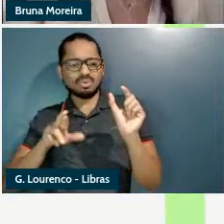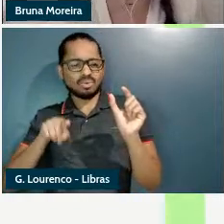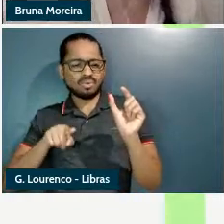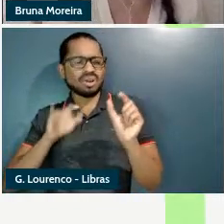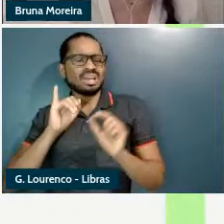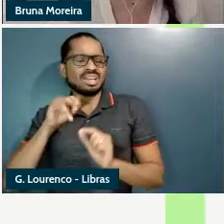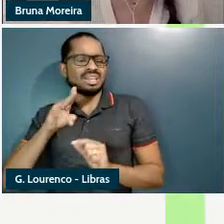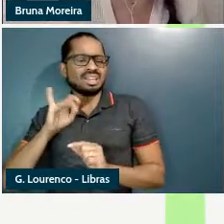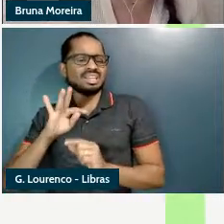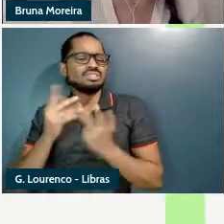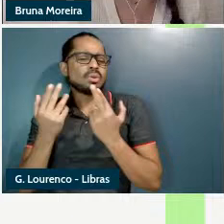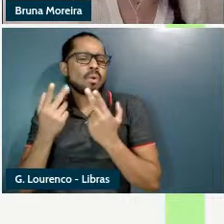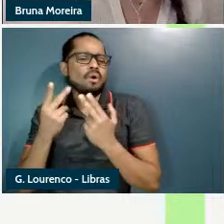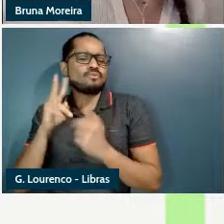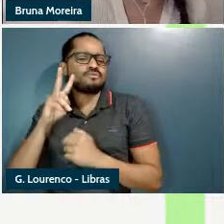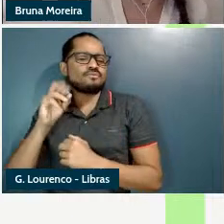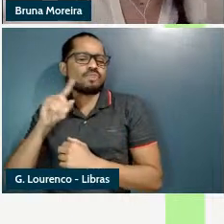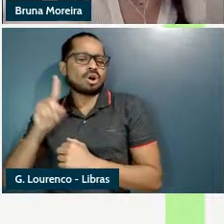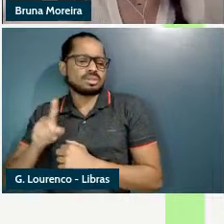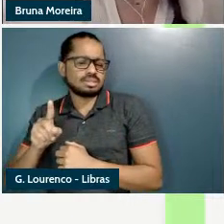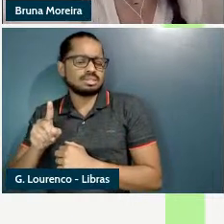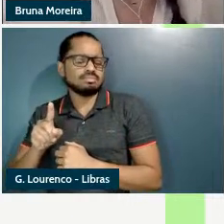esse é o ponto de concatenação do sufixo